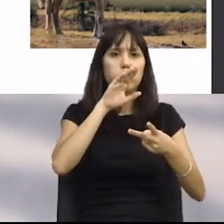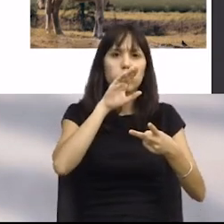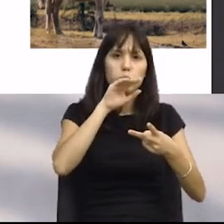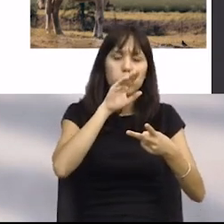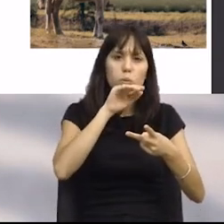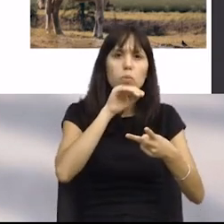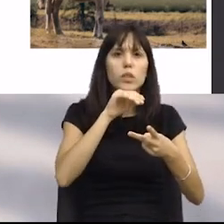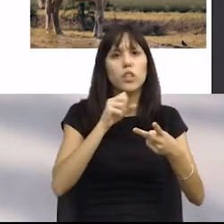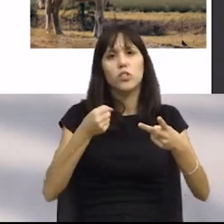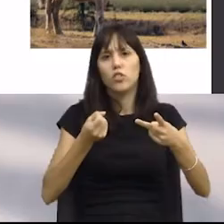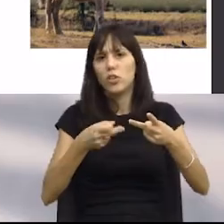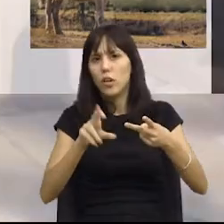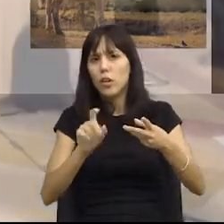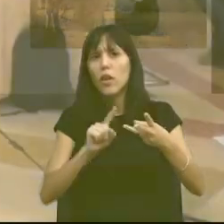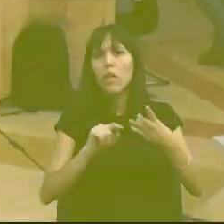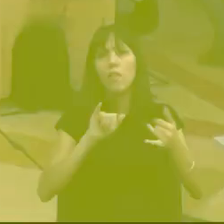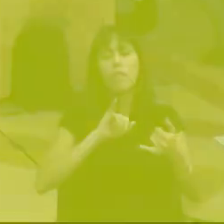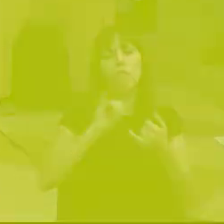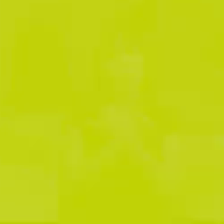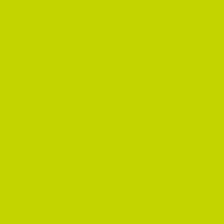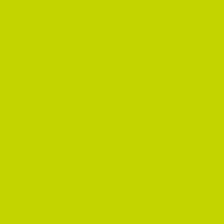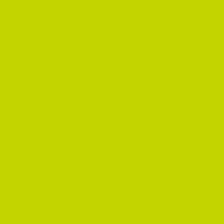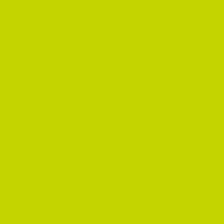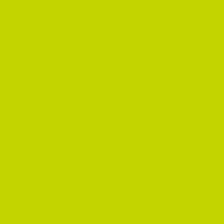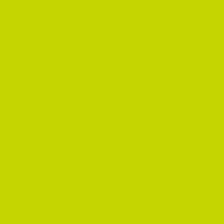etc. Muito obrigado. Muito obrigado, Sr. Vereador.